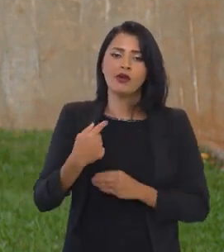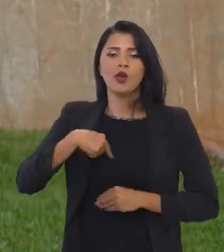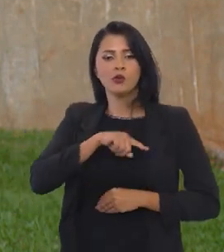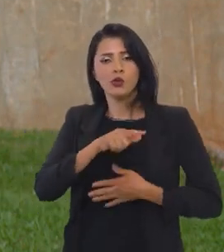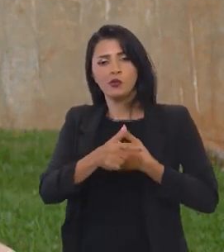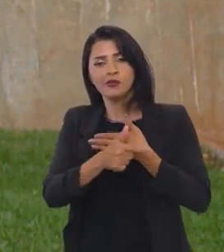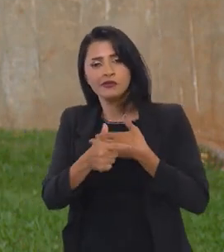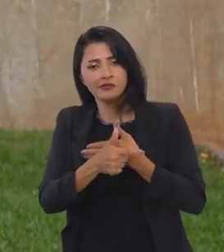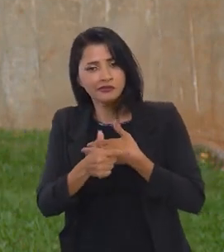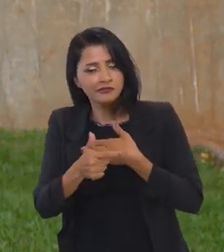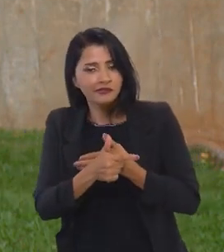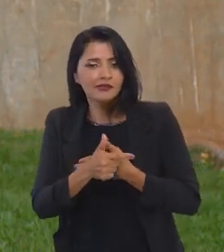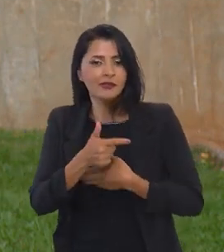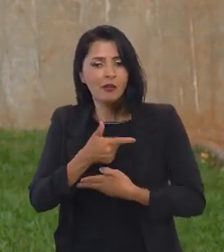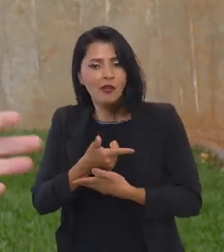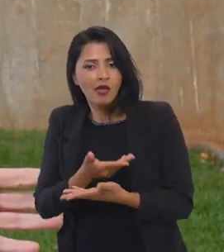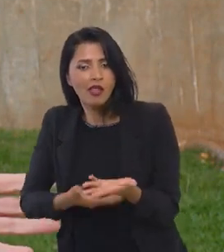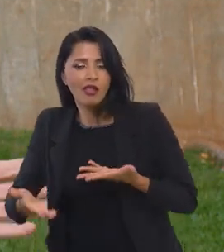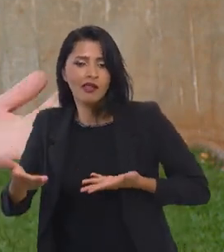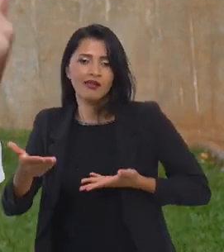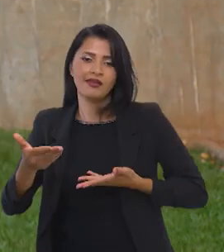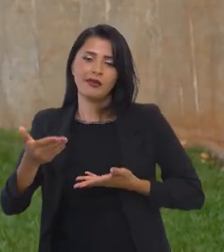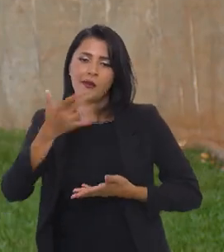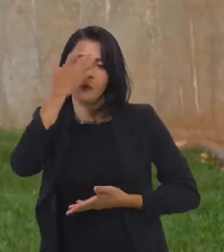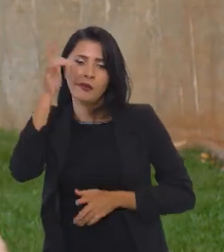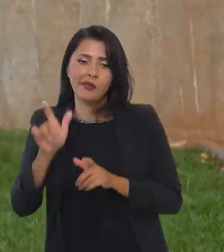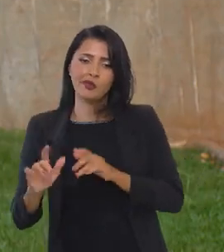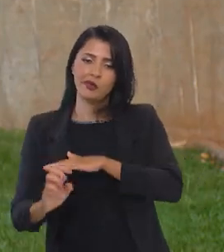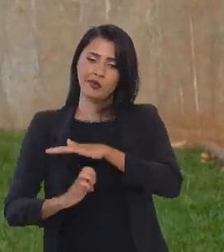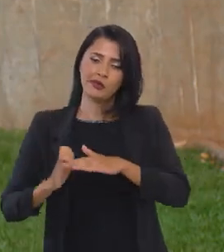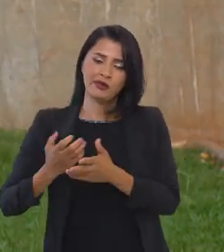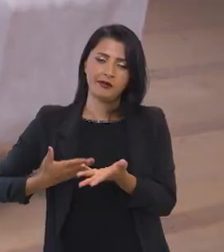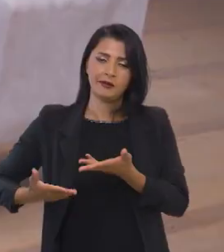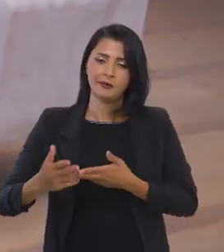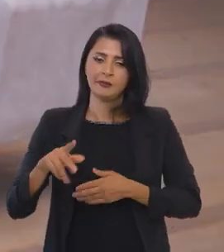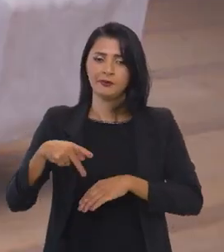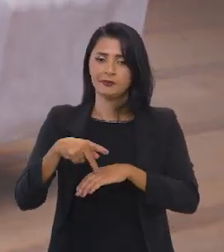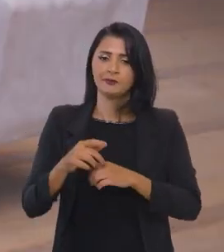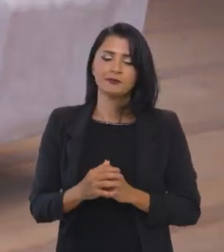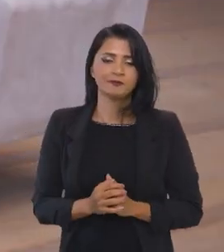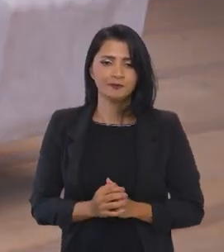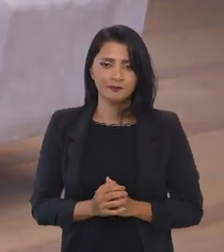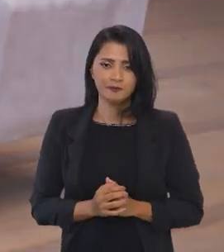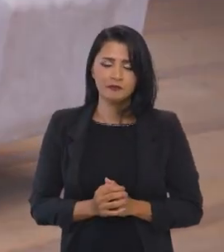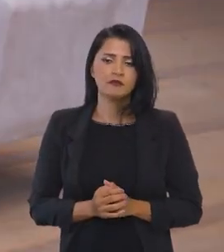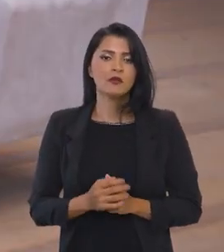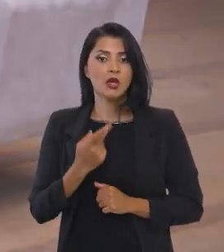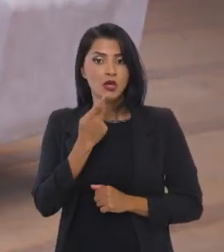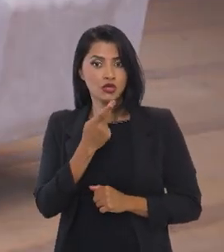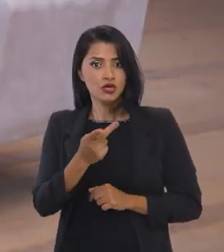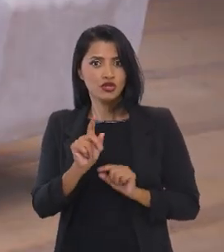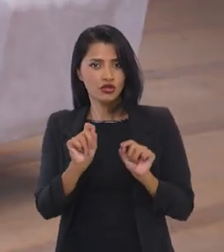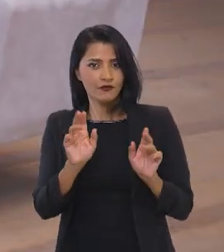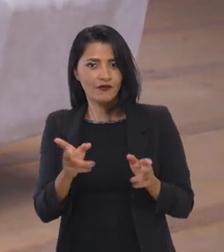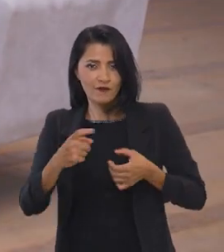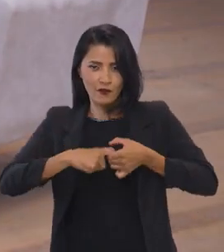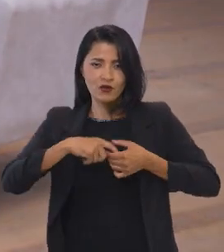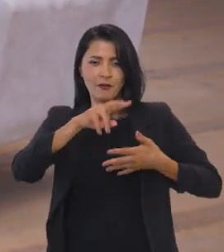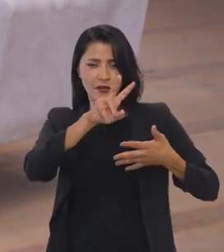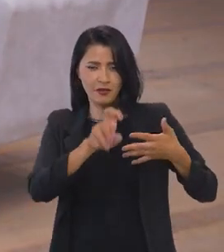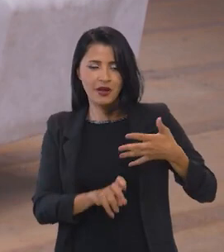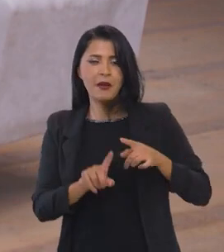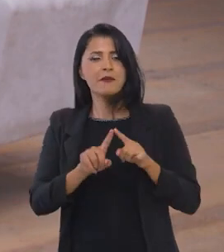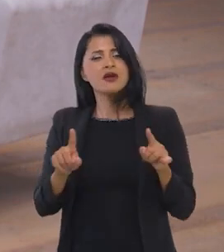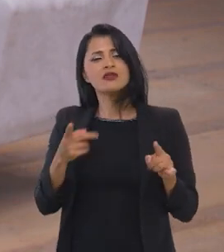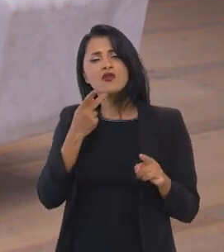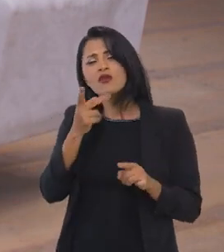nosso papel, enquanto porta aberta ao cidadão, às empresas nacionais. Agora, a gente falou um pouquinho, a gente vai